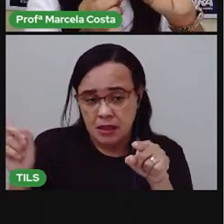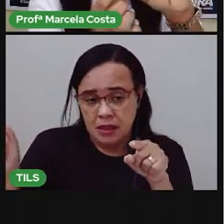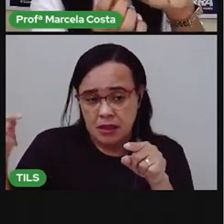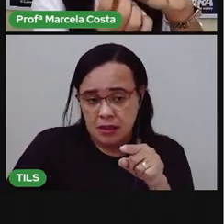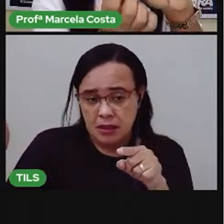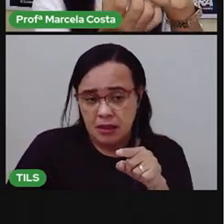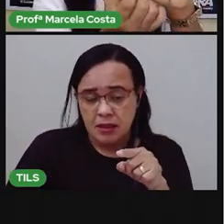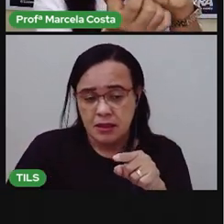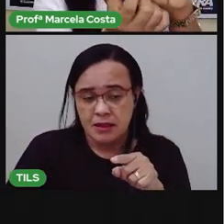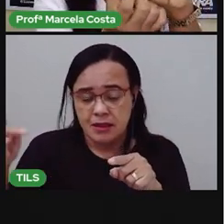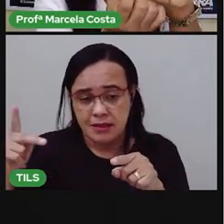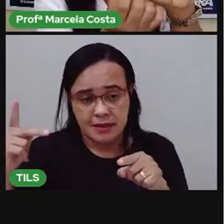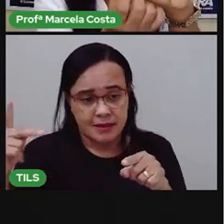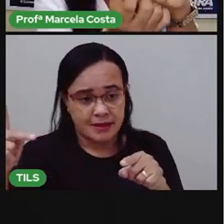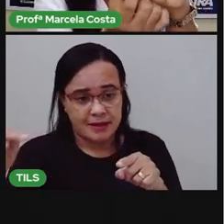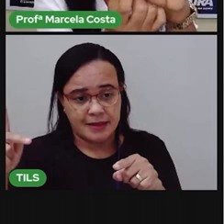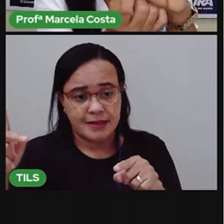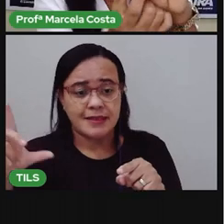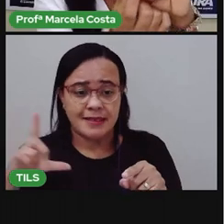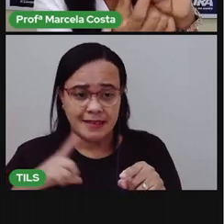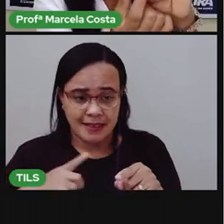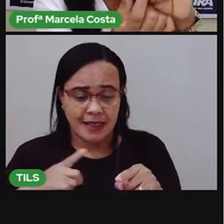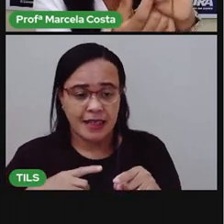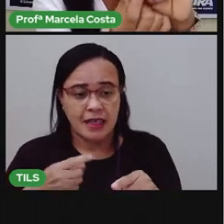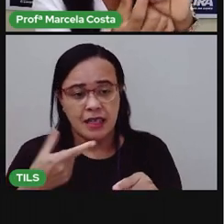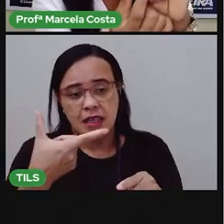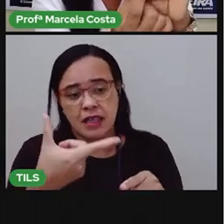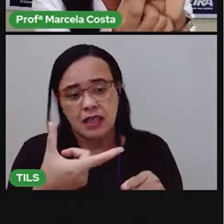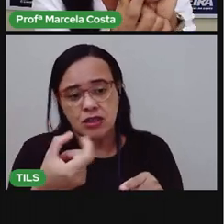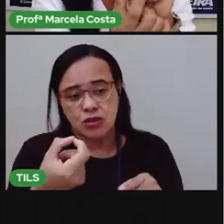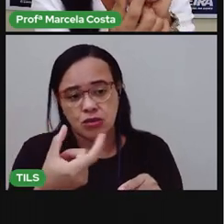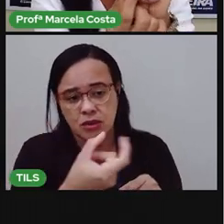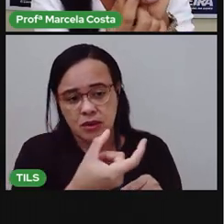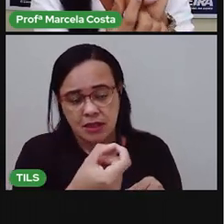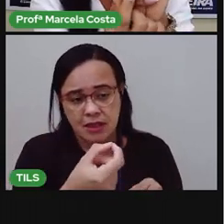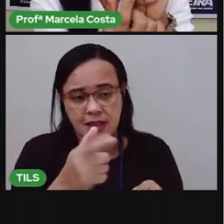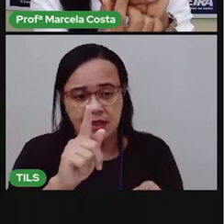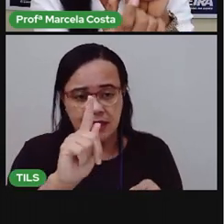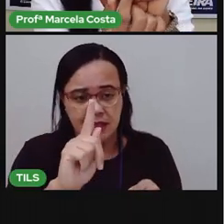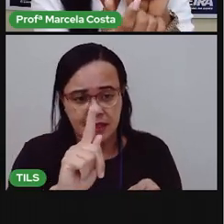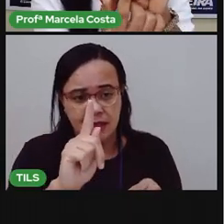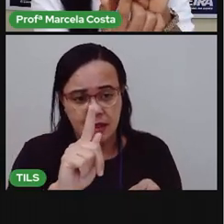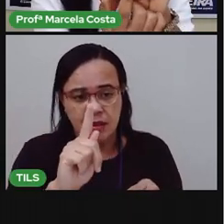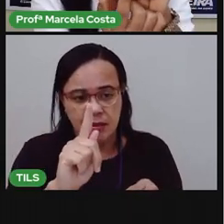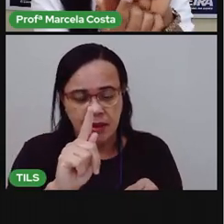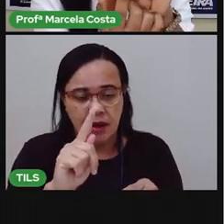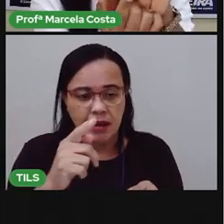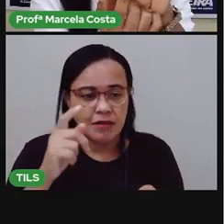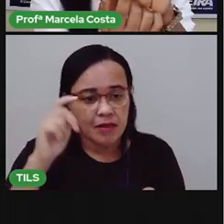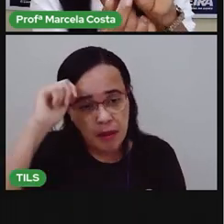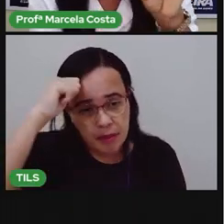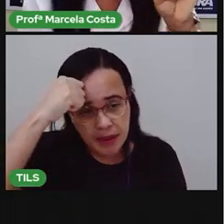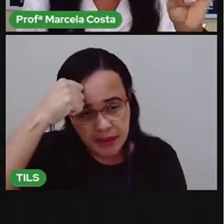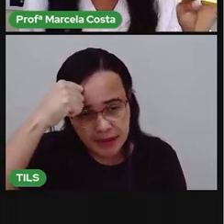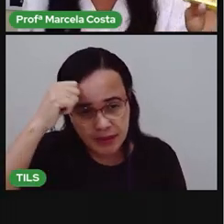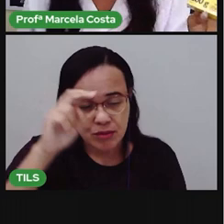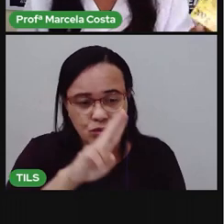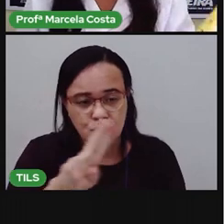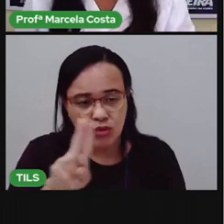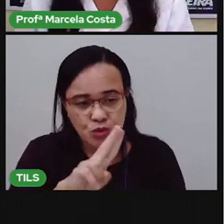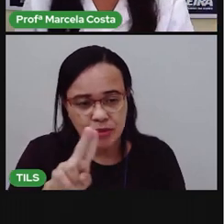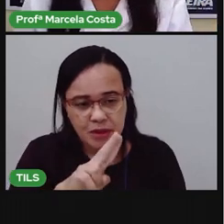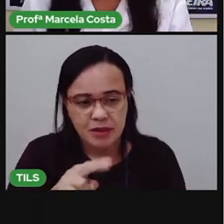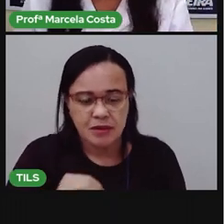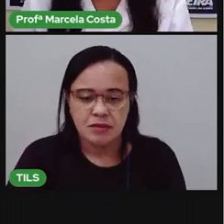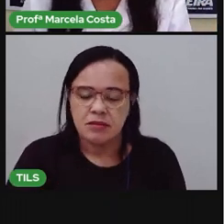tem 200 gramas, ó. Tá destacado aqui na frente. E você